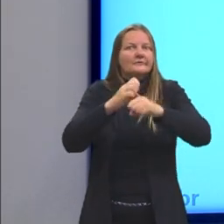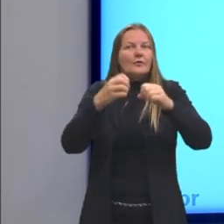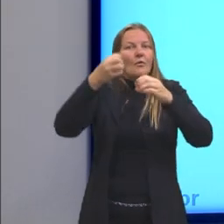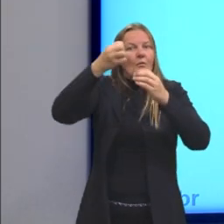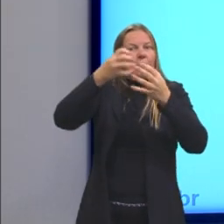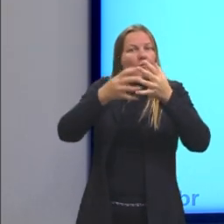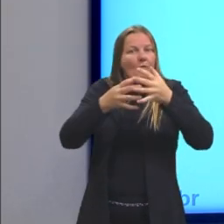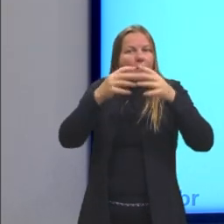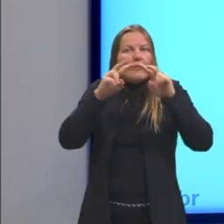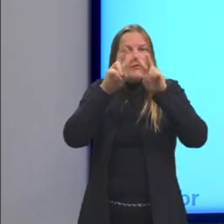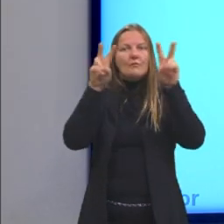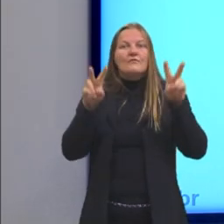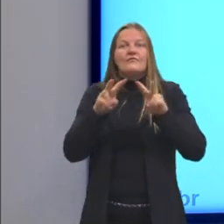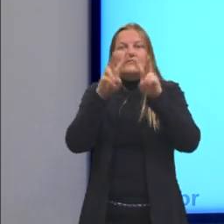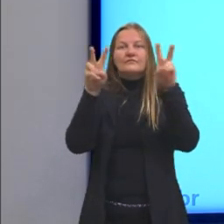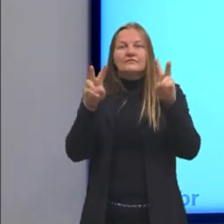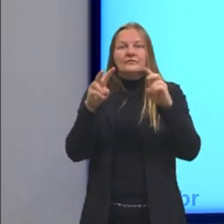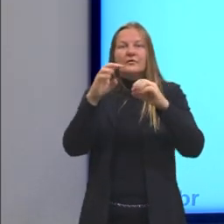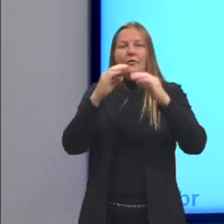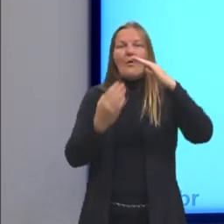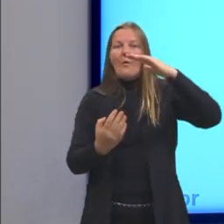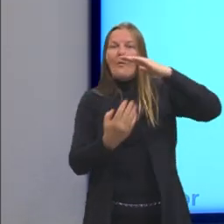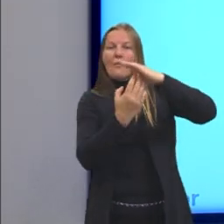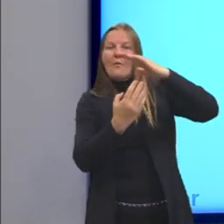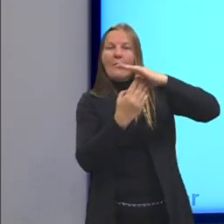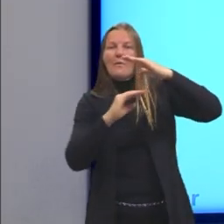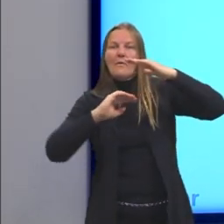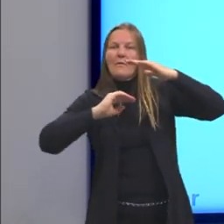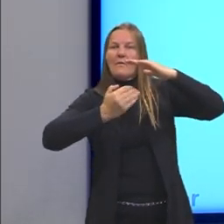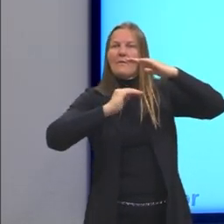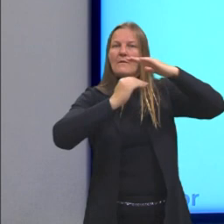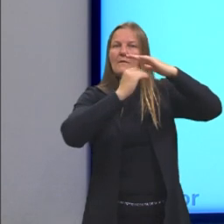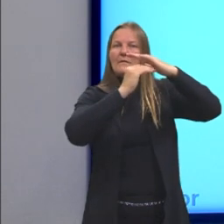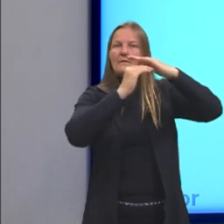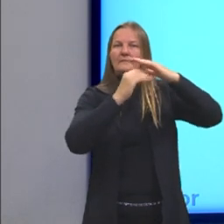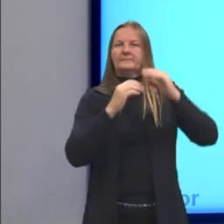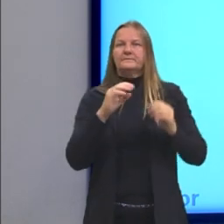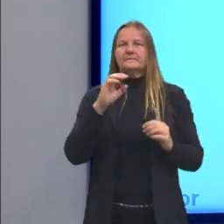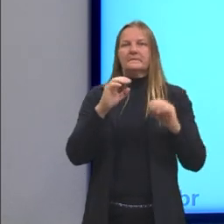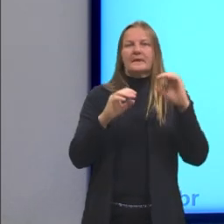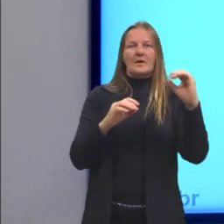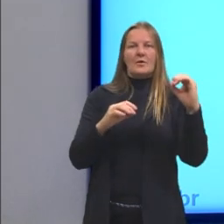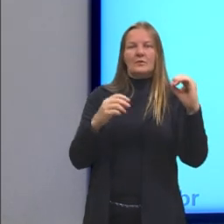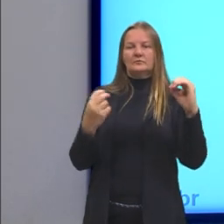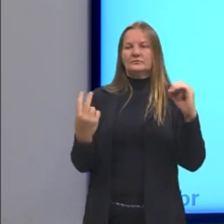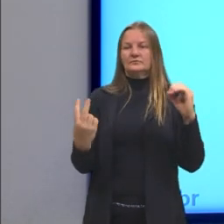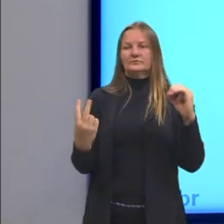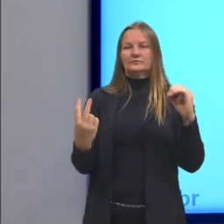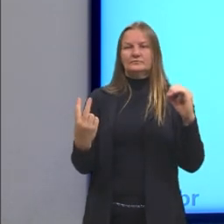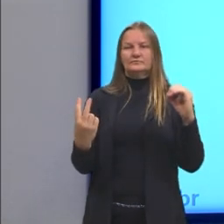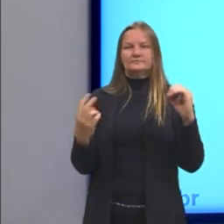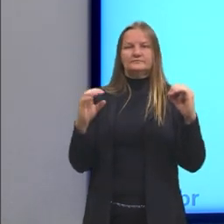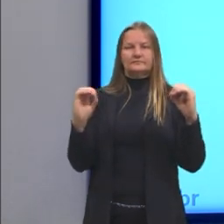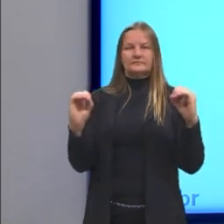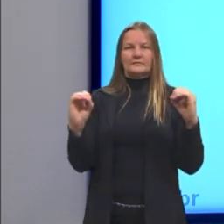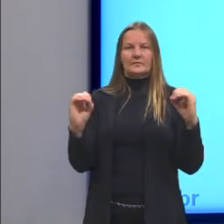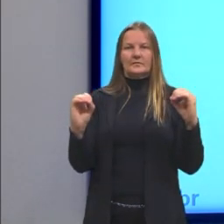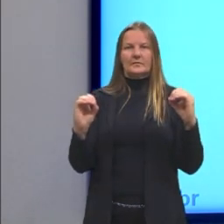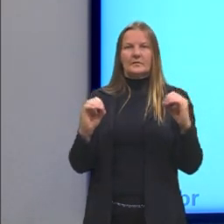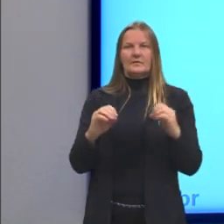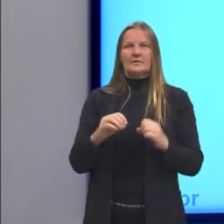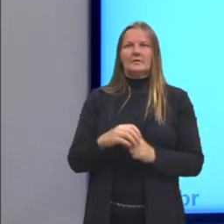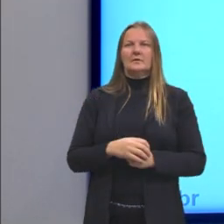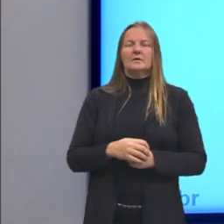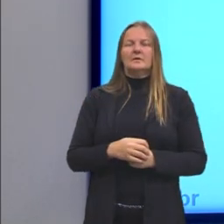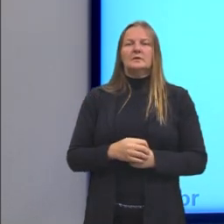compartilhados das últimas camadas. Claro que o oxigênio e o hidrogênio, eles têm poucos átomos. Por isso que fica